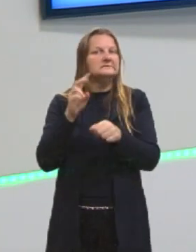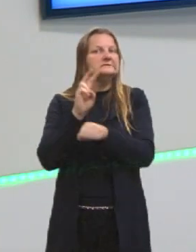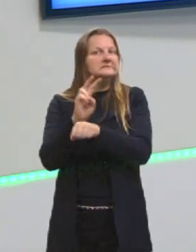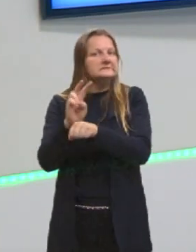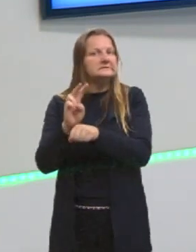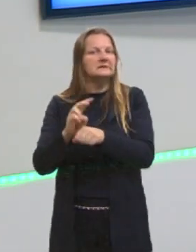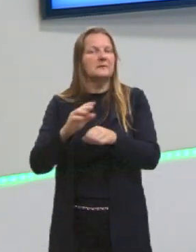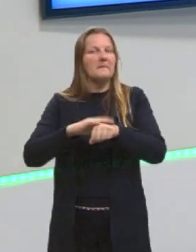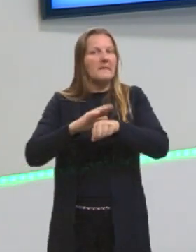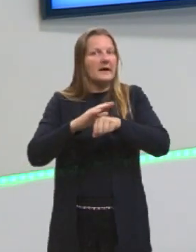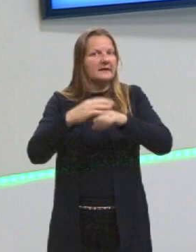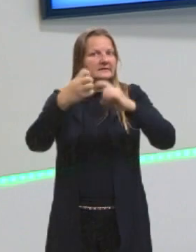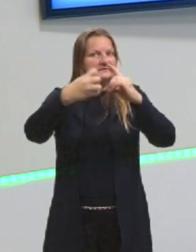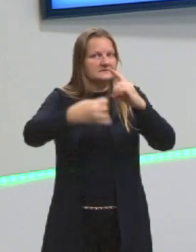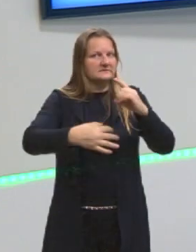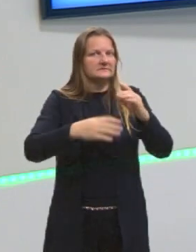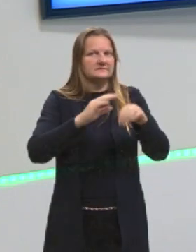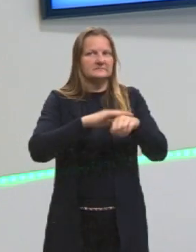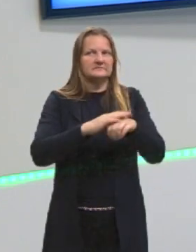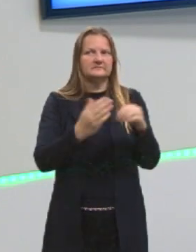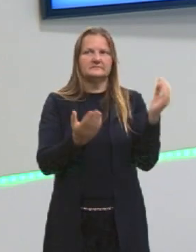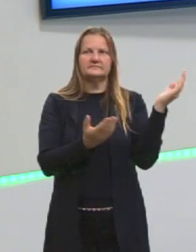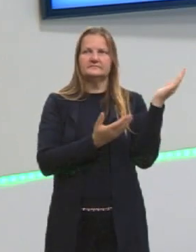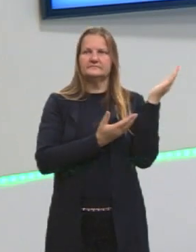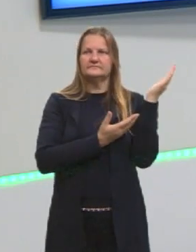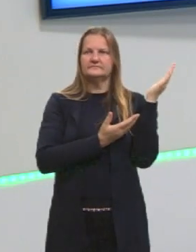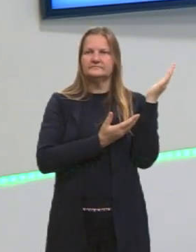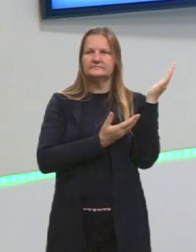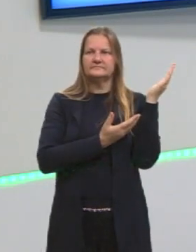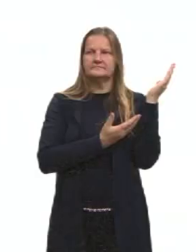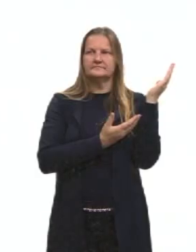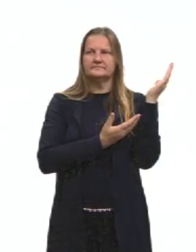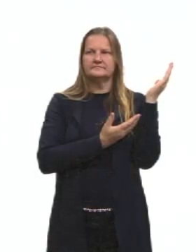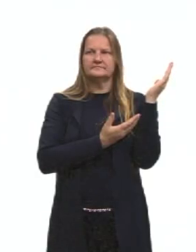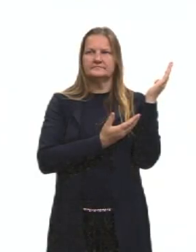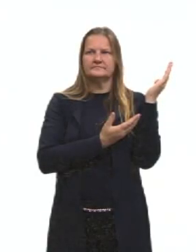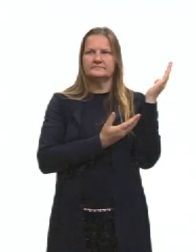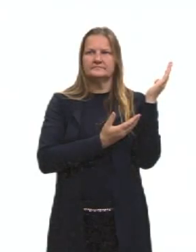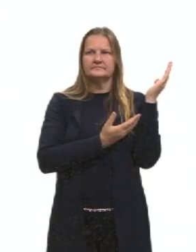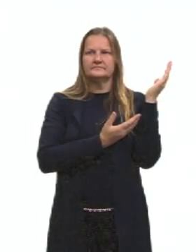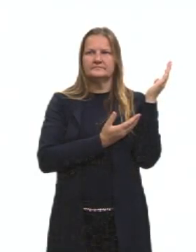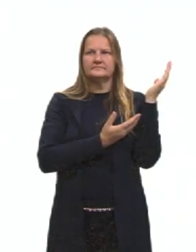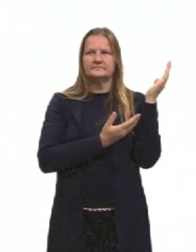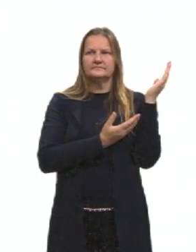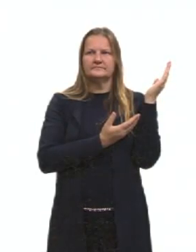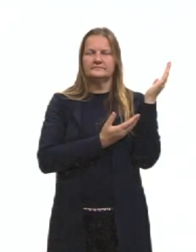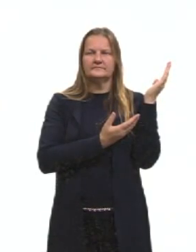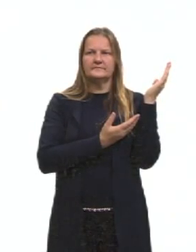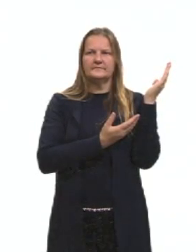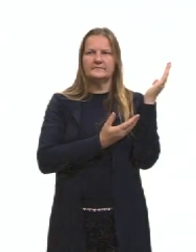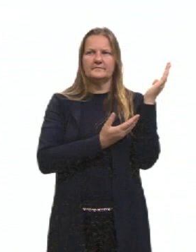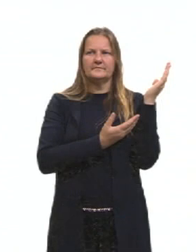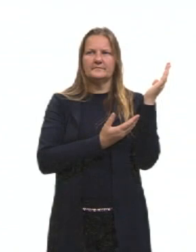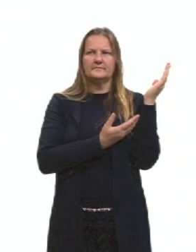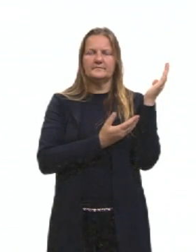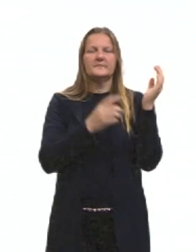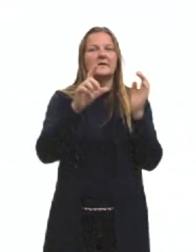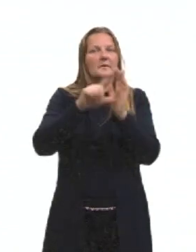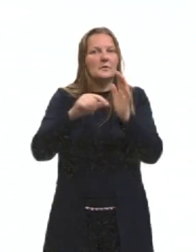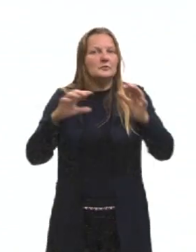coisa para identificar aqui. E depois, a gente continua, a gente continua alinhando